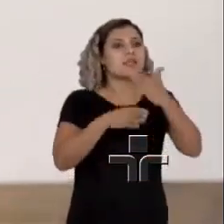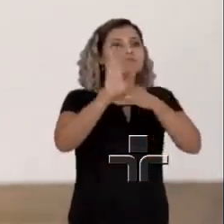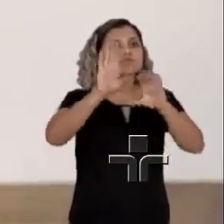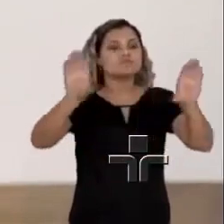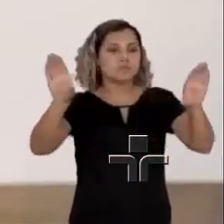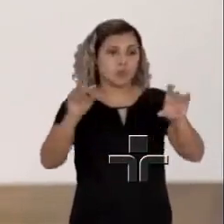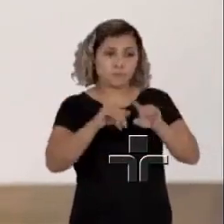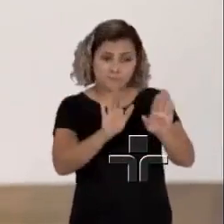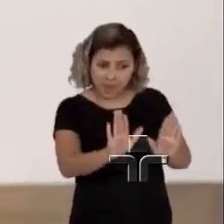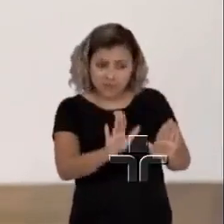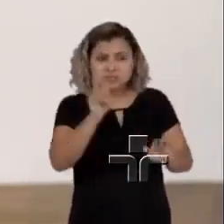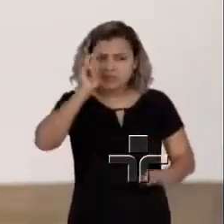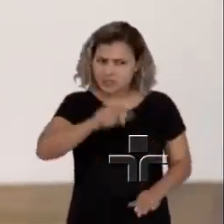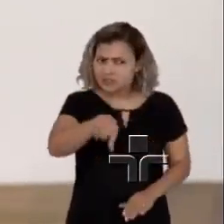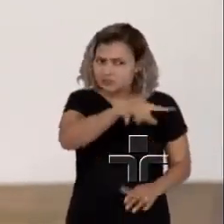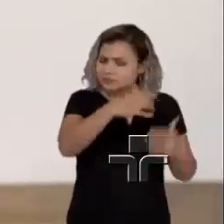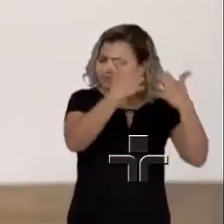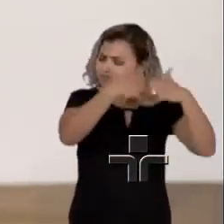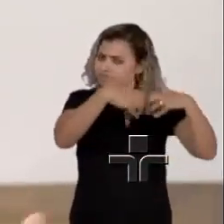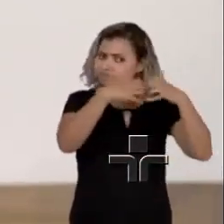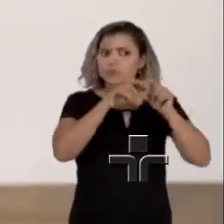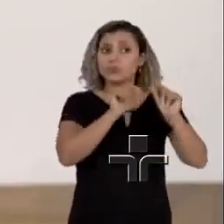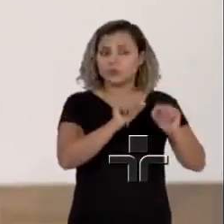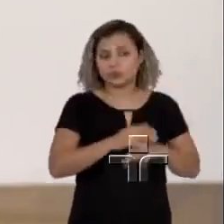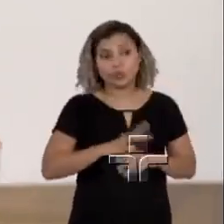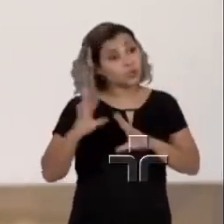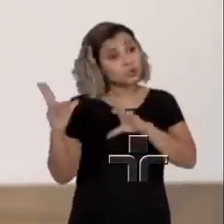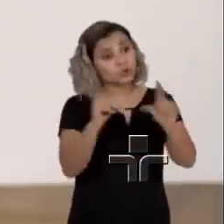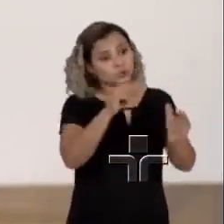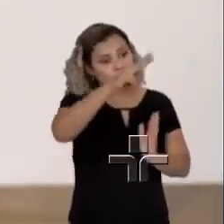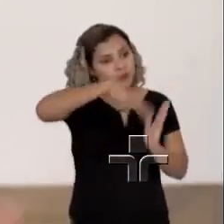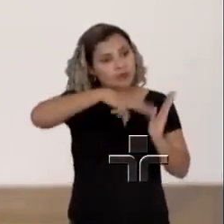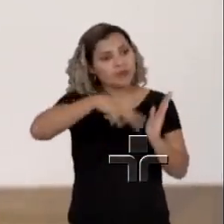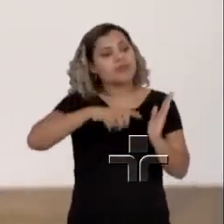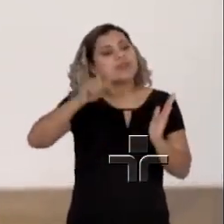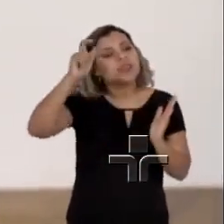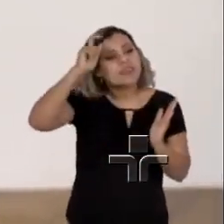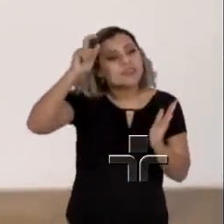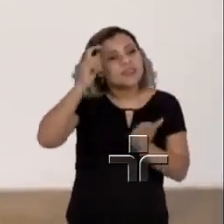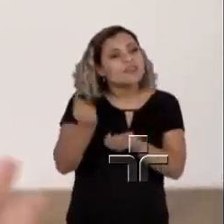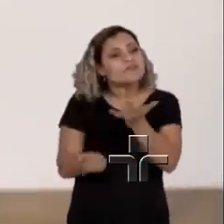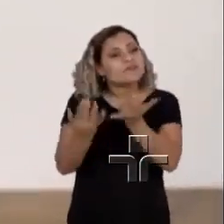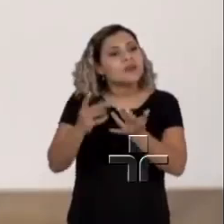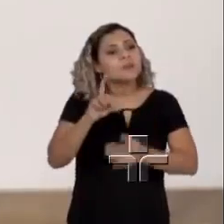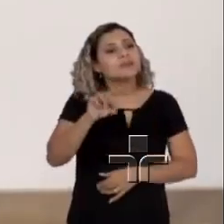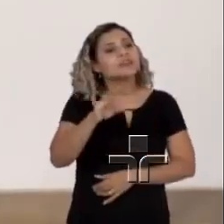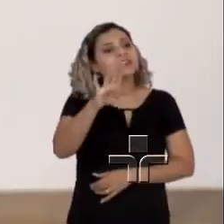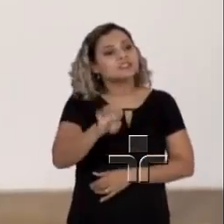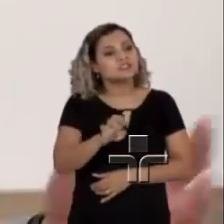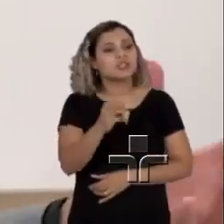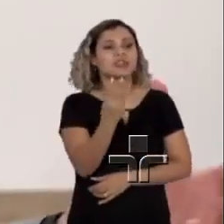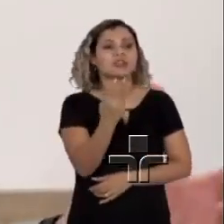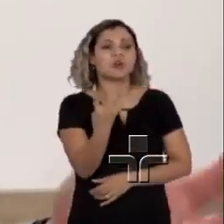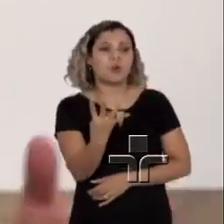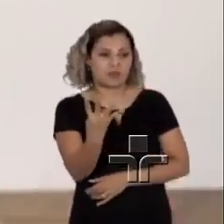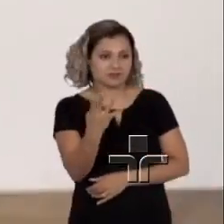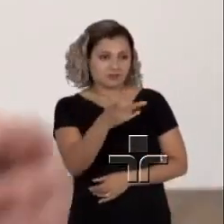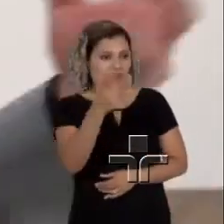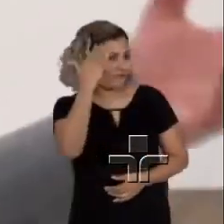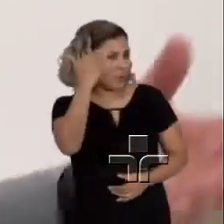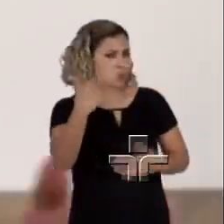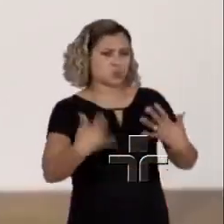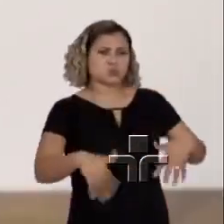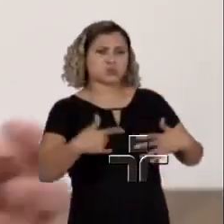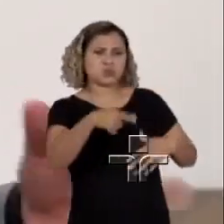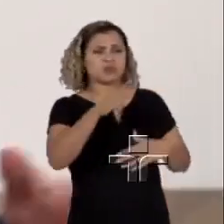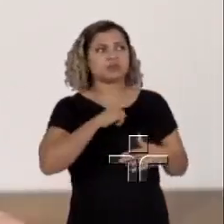Mas há uma coisa interessante para você pensar, Barba, todo mundo começa a ler o Inferno da Divina Comédia de Dante, 34 cantos, fabuloso. Canto